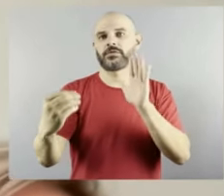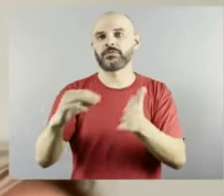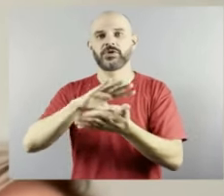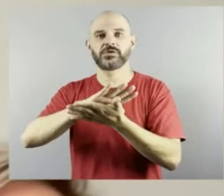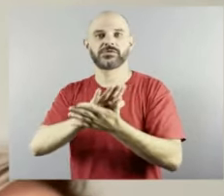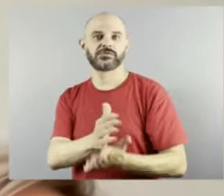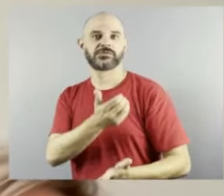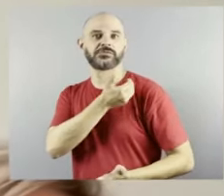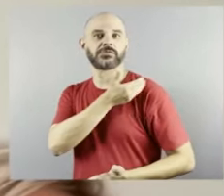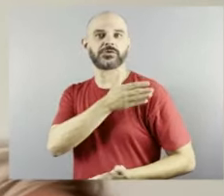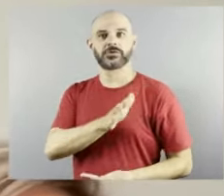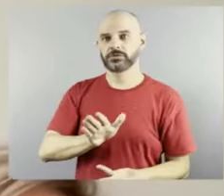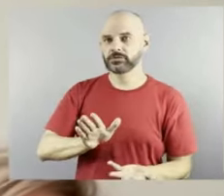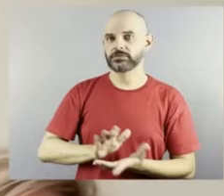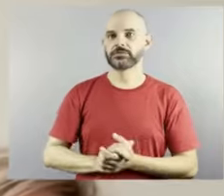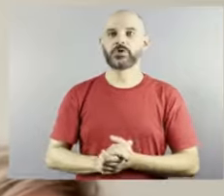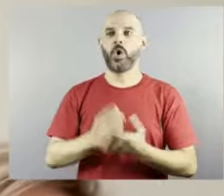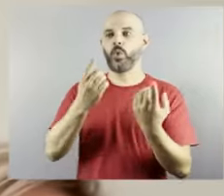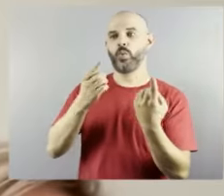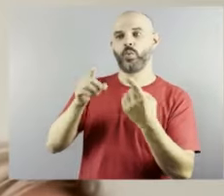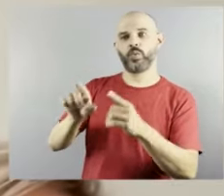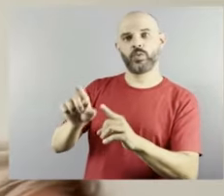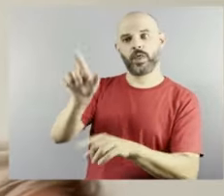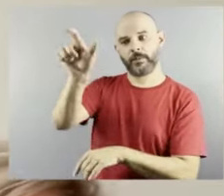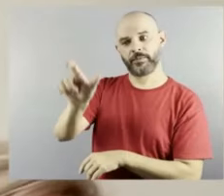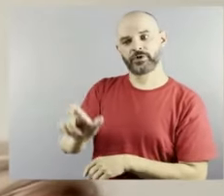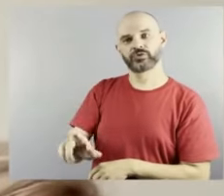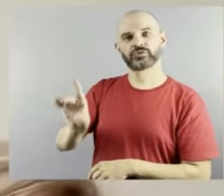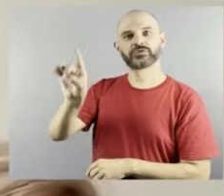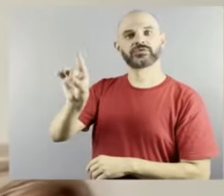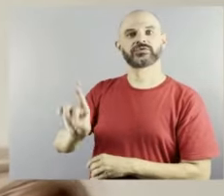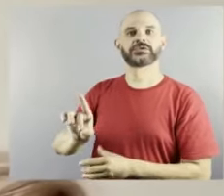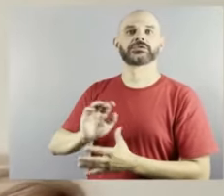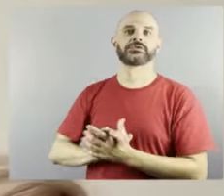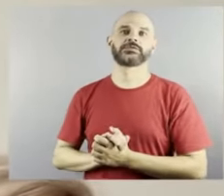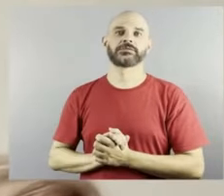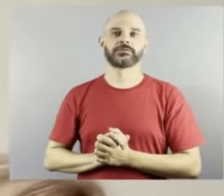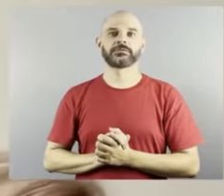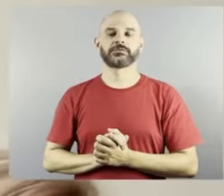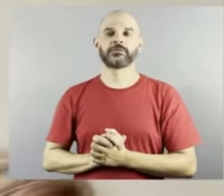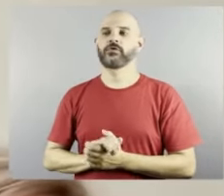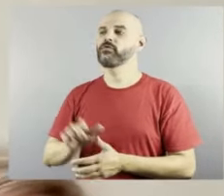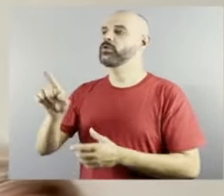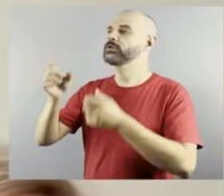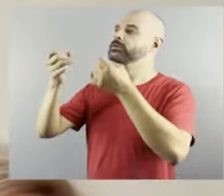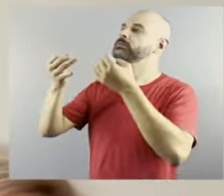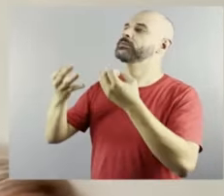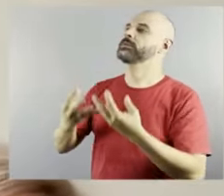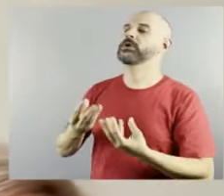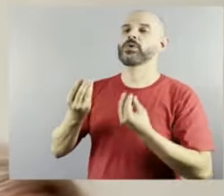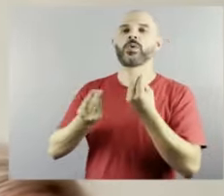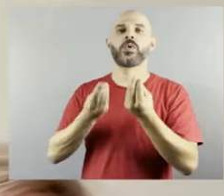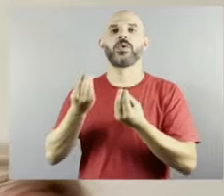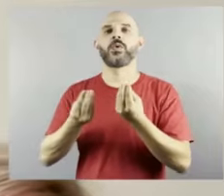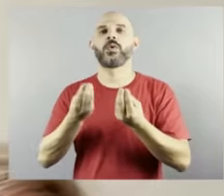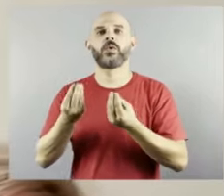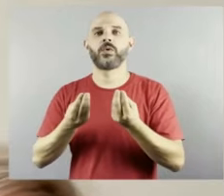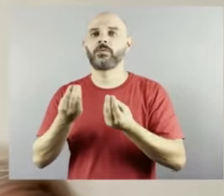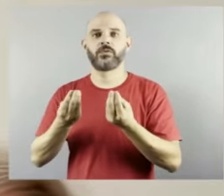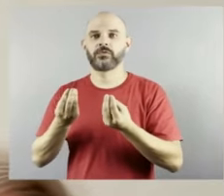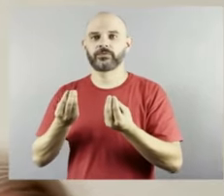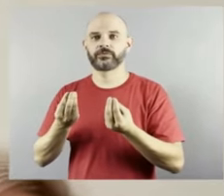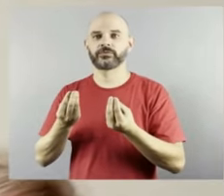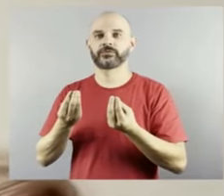com deficiência. Mas fala então um pouco para a gente desse fenômeno que é a Tati na internet, né?